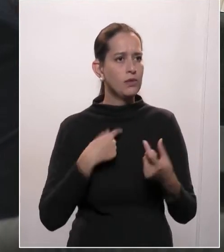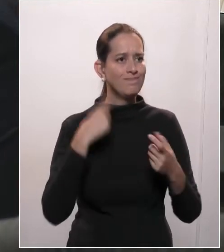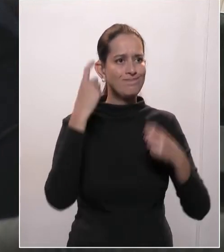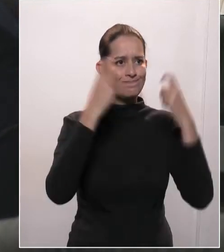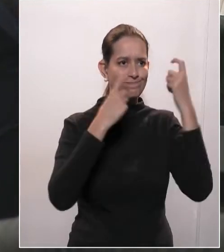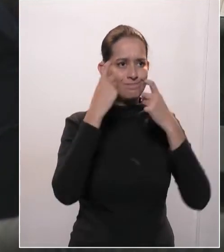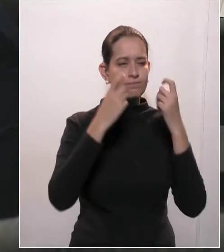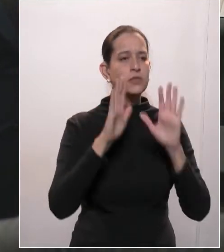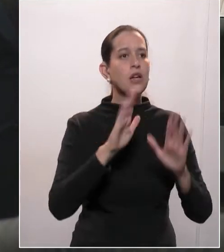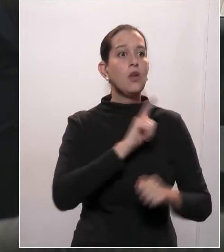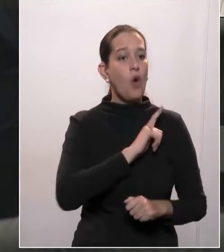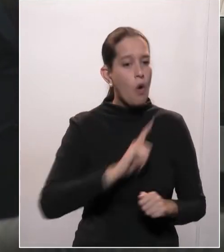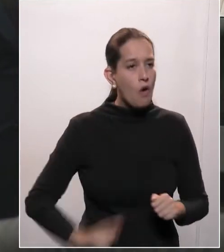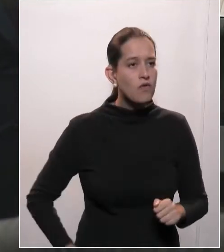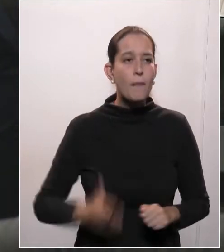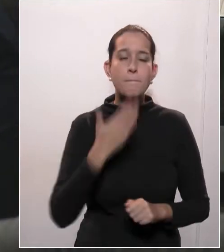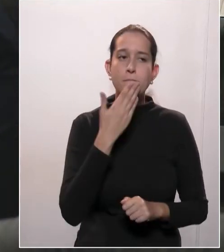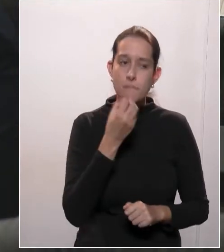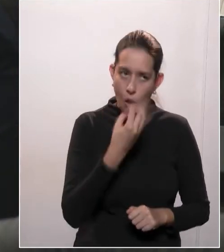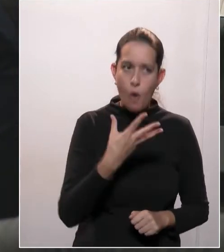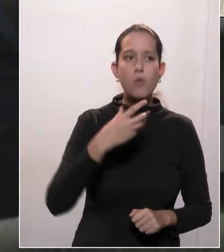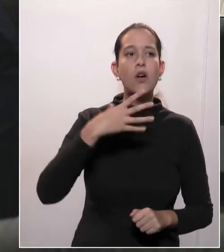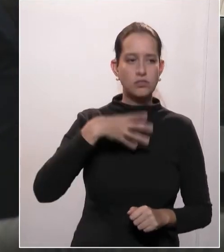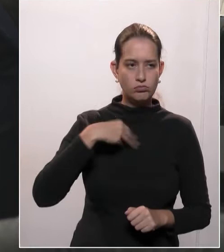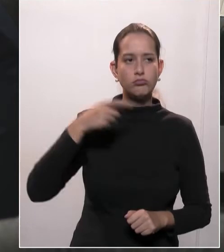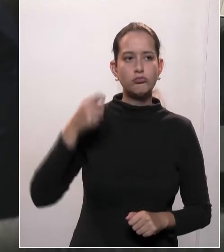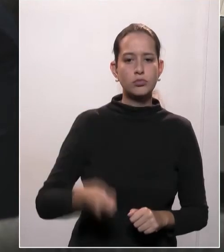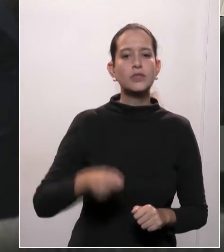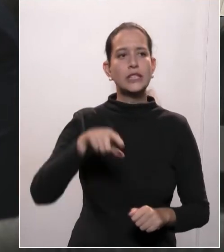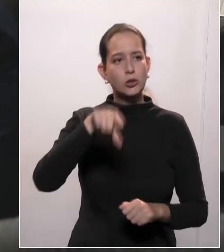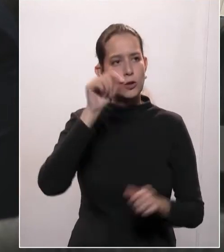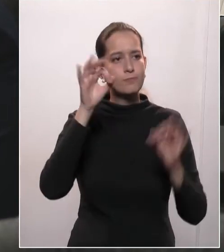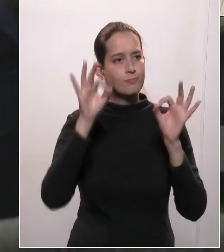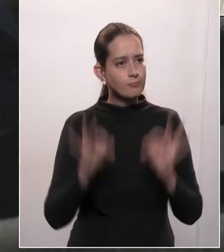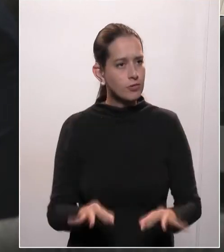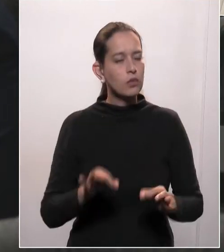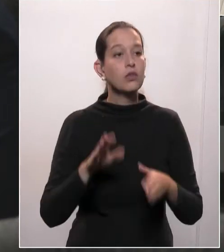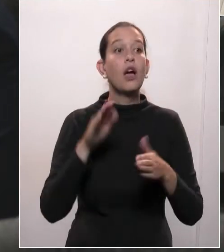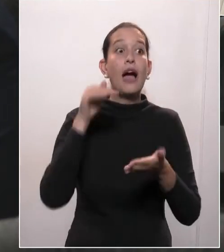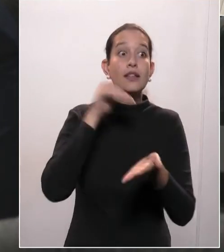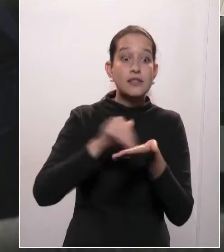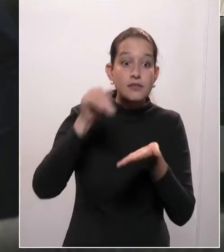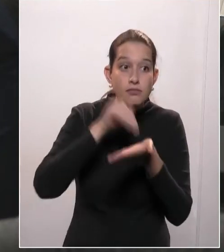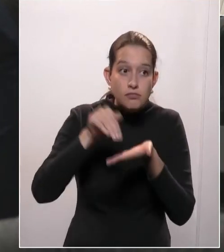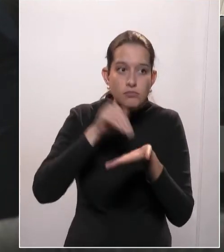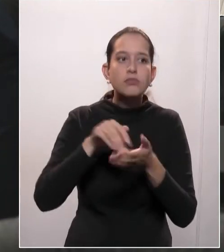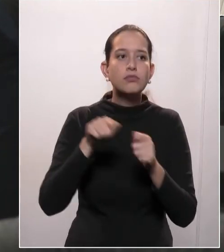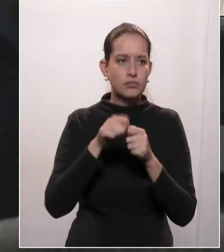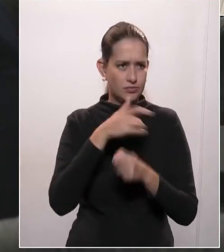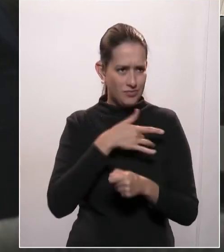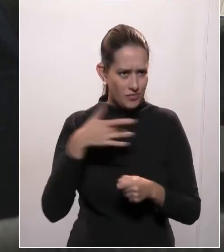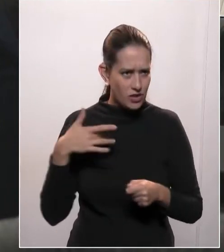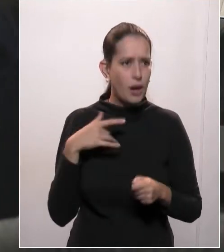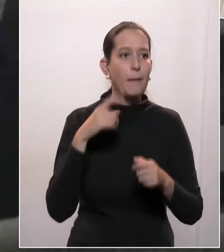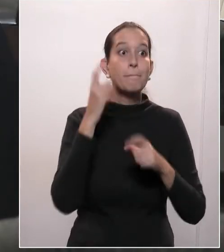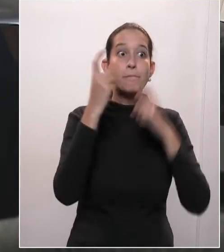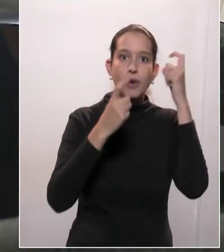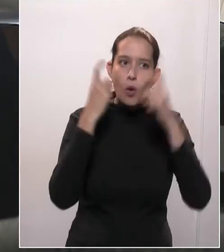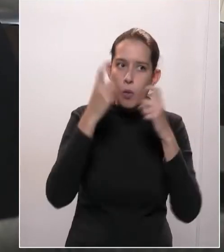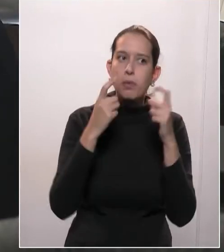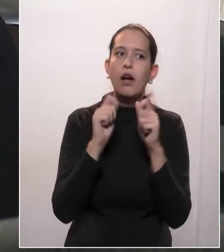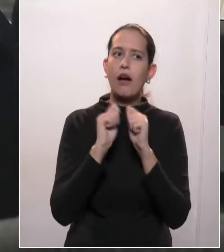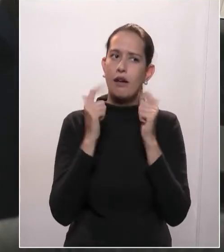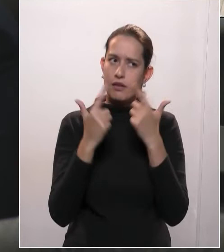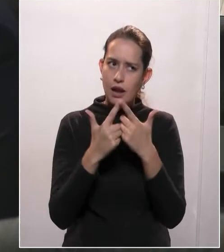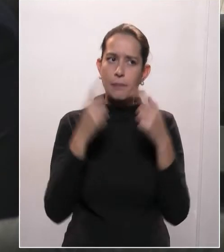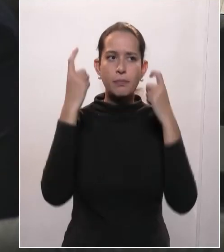medidas cabíveis aqui no Paraná, a Secretaria de Saúde do Estado preocupada, essa casa mesmo tomando medidas, mas eu acho que nós temos que